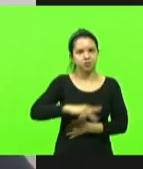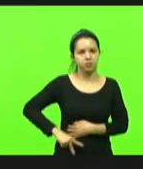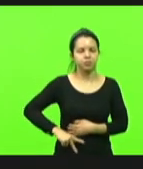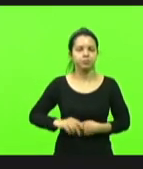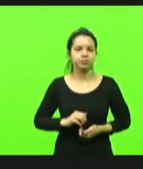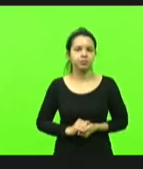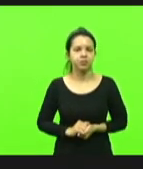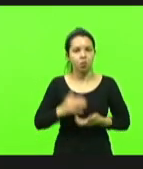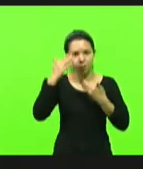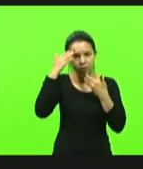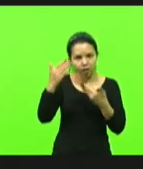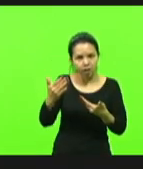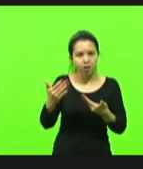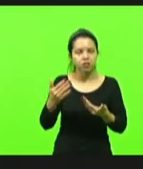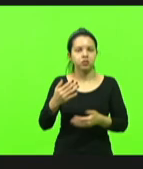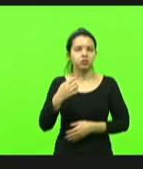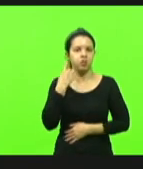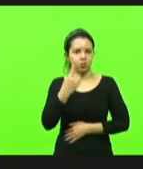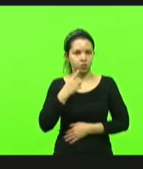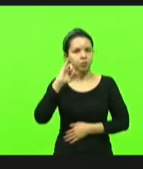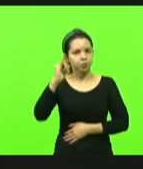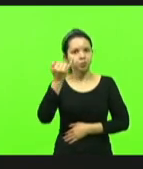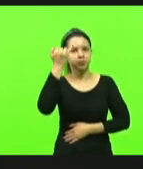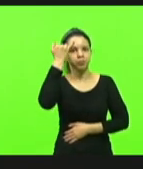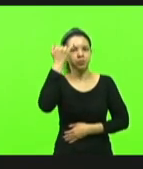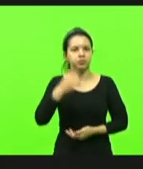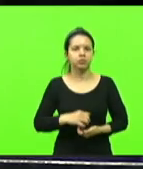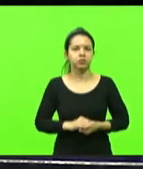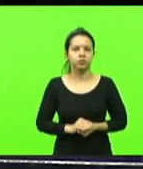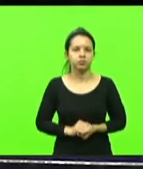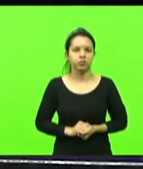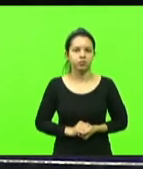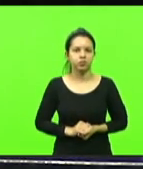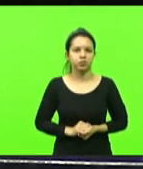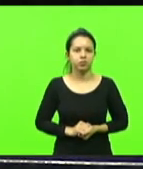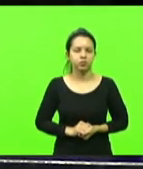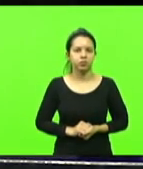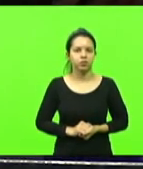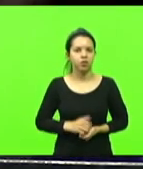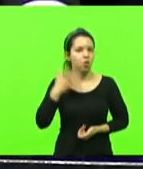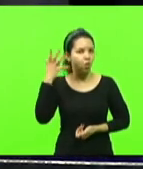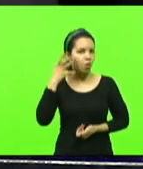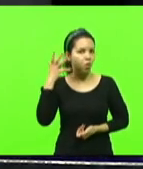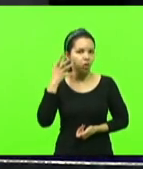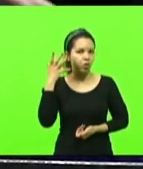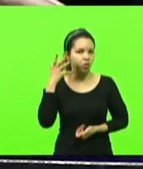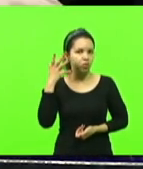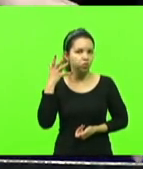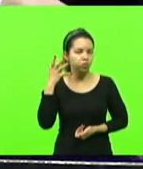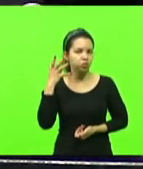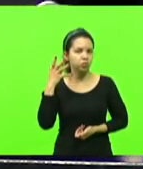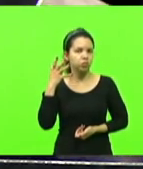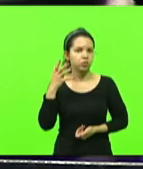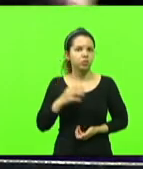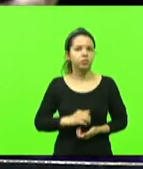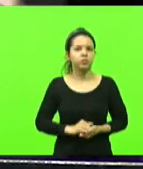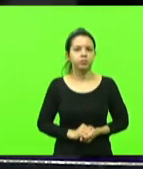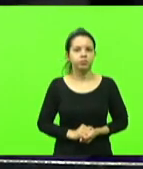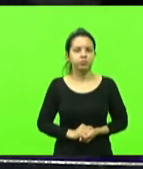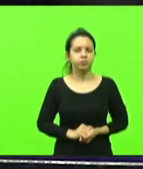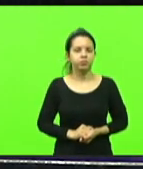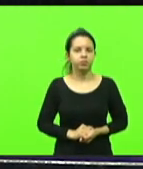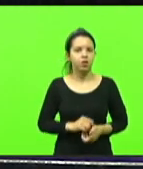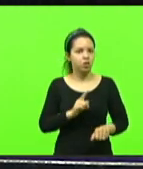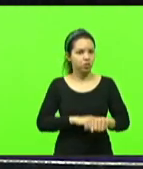Obrigado, deputado Jair Mioto. Não havendo mais o tempo para os